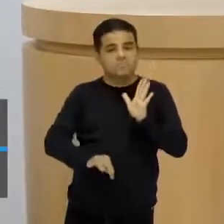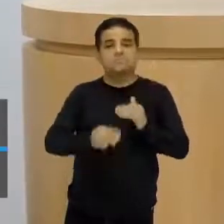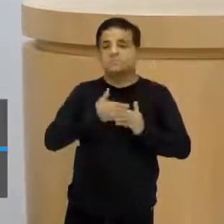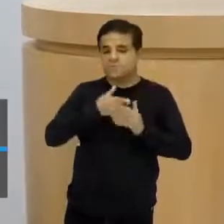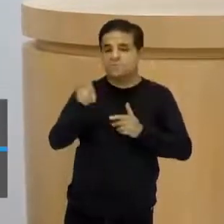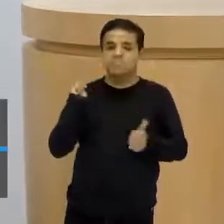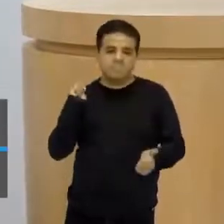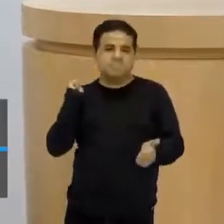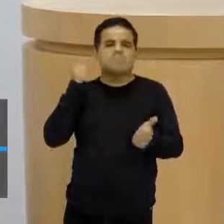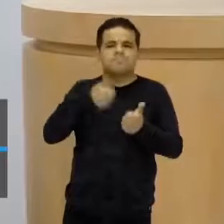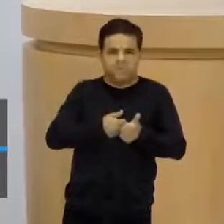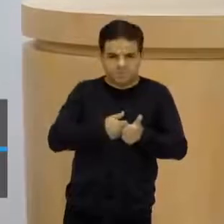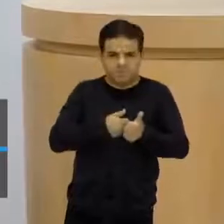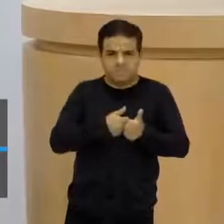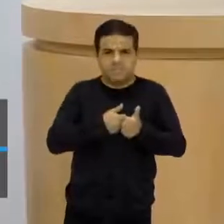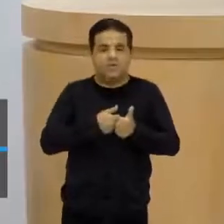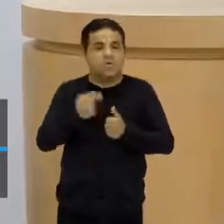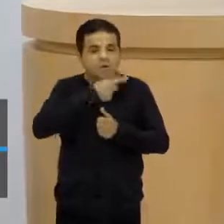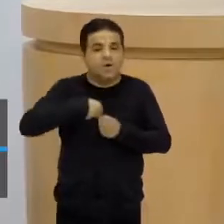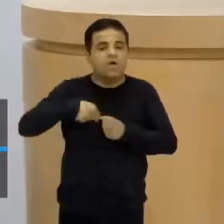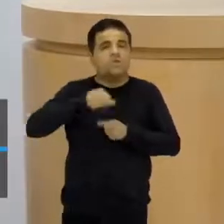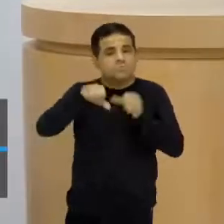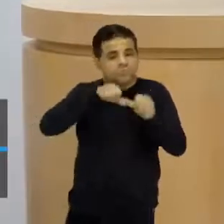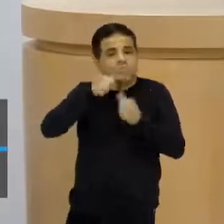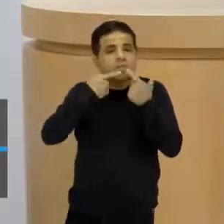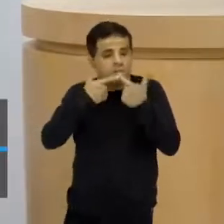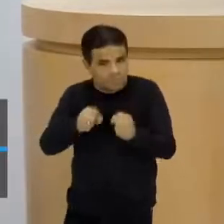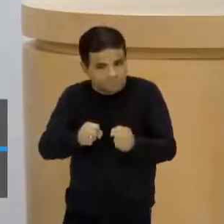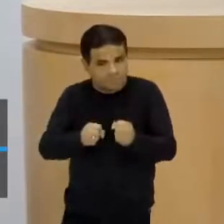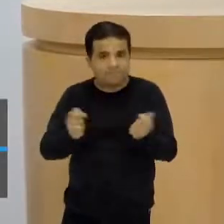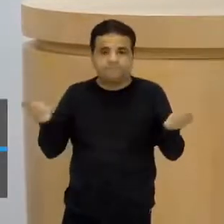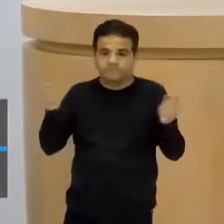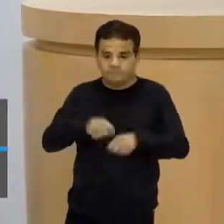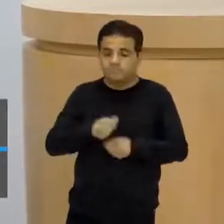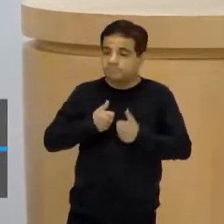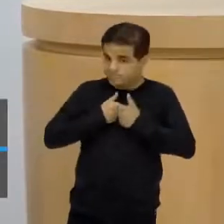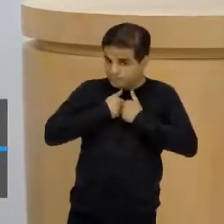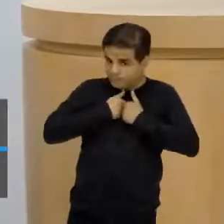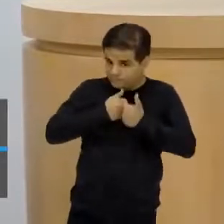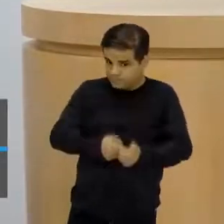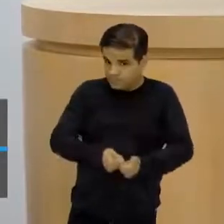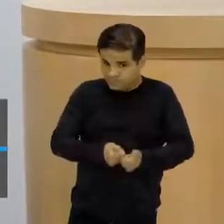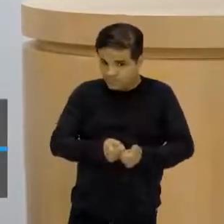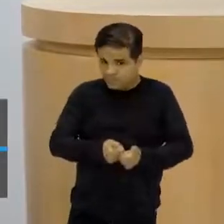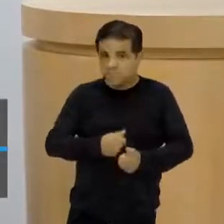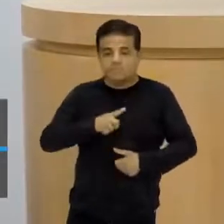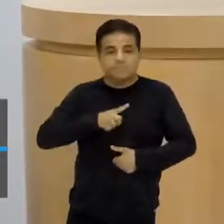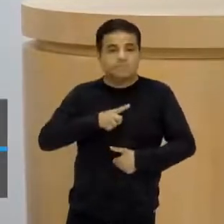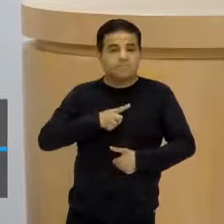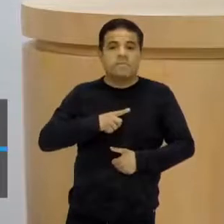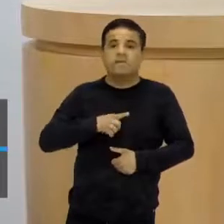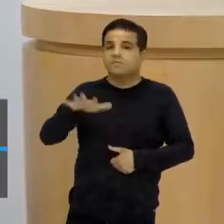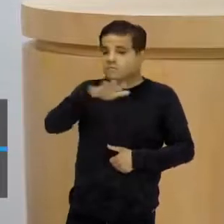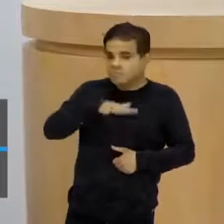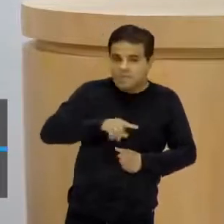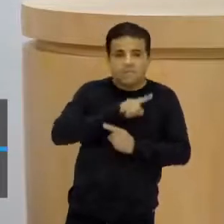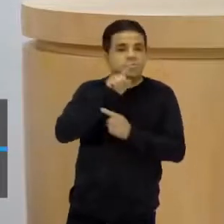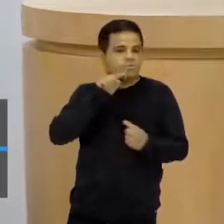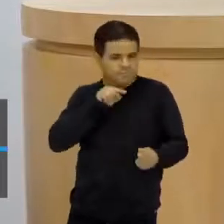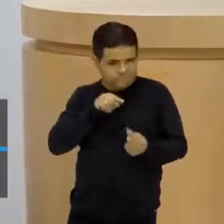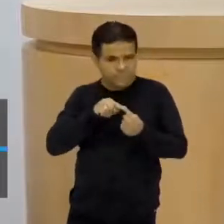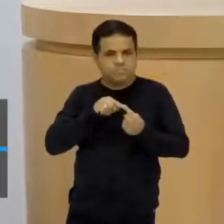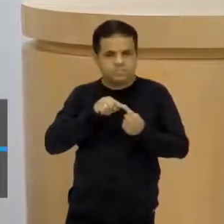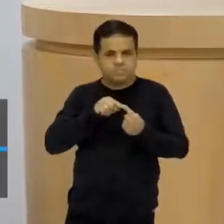aproximação. Muitas vezes a gente aqui também muda a linguagem porque a gente quer aproximar de vocês. Então, a linguagem tem essa função,